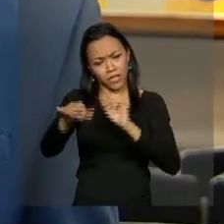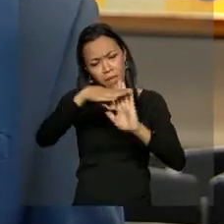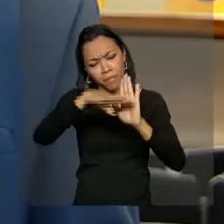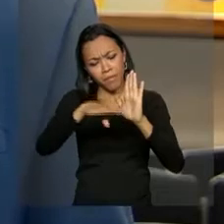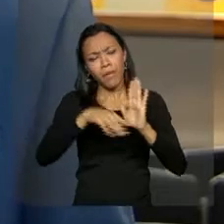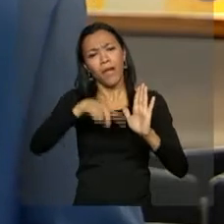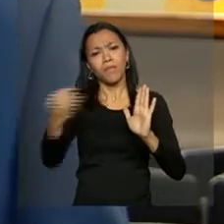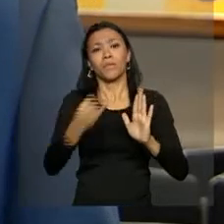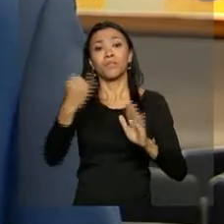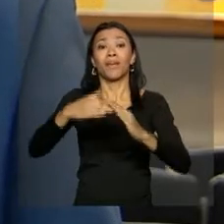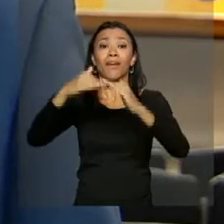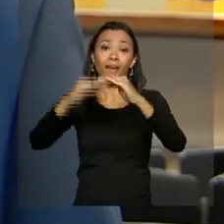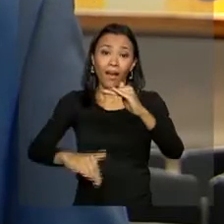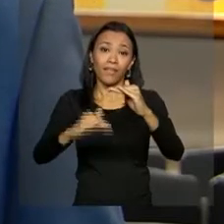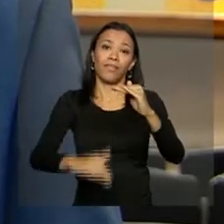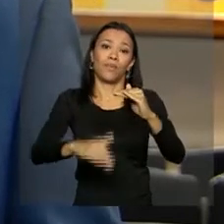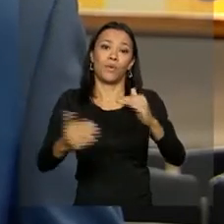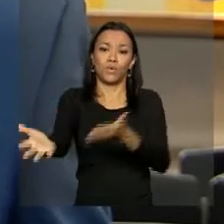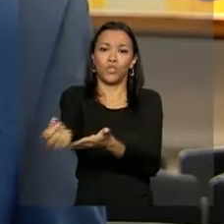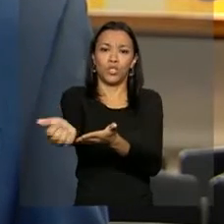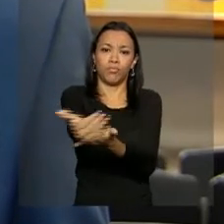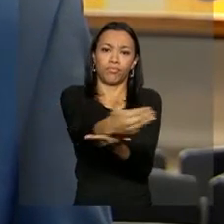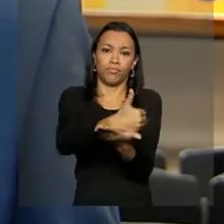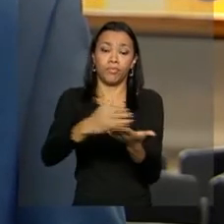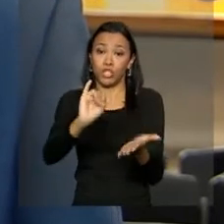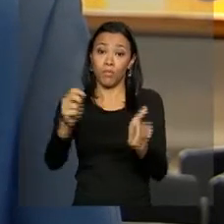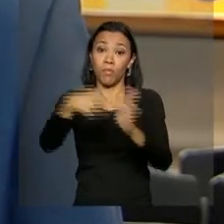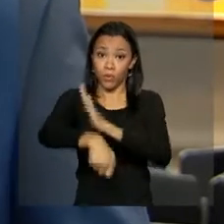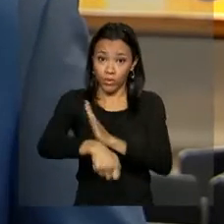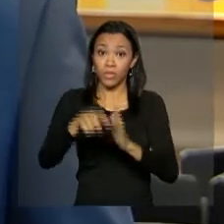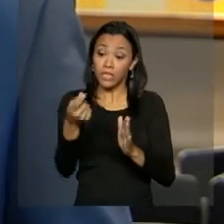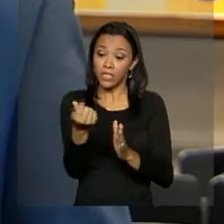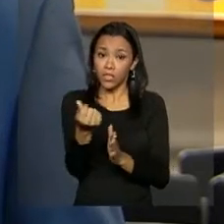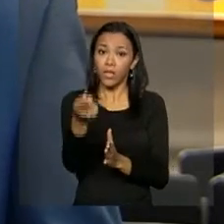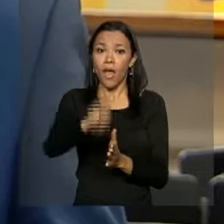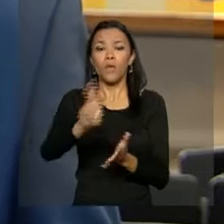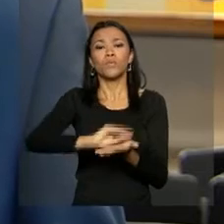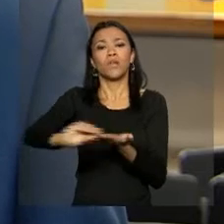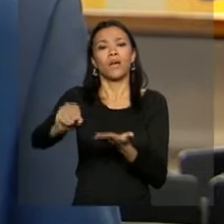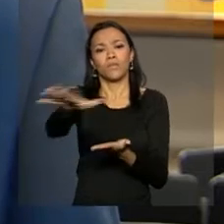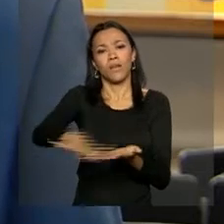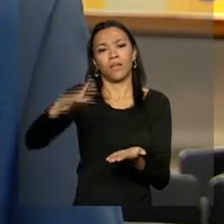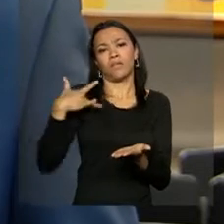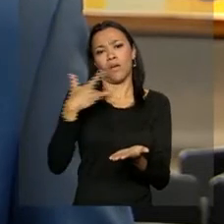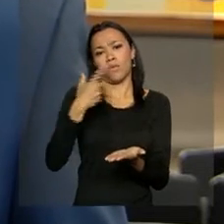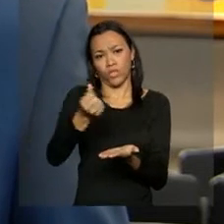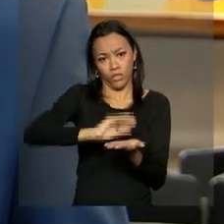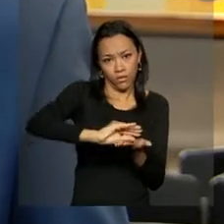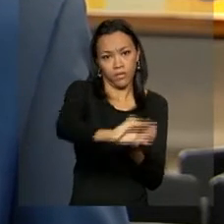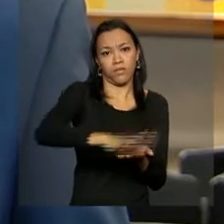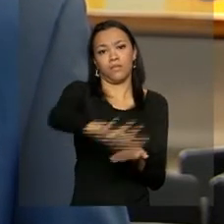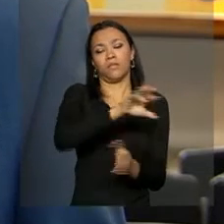arrecadação, que são os recursos que o governo recebe de impostos, por exemplo, e aplica em serviços como saúde e educação. Nelson